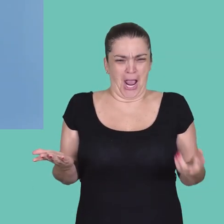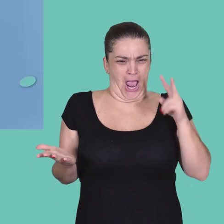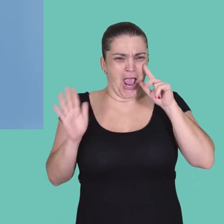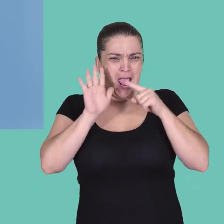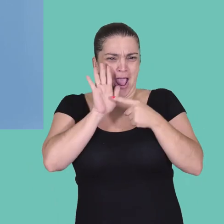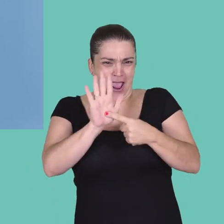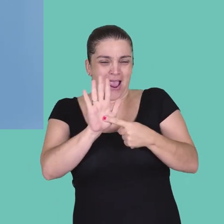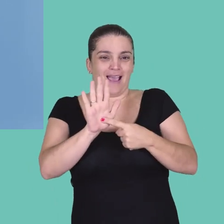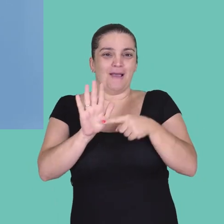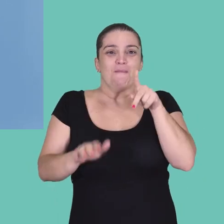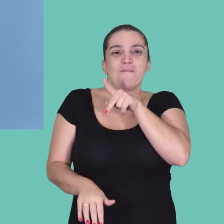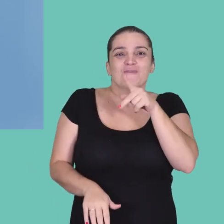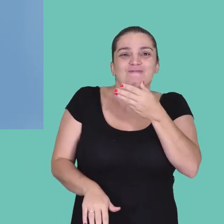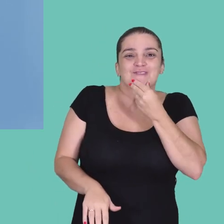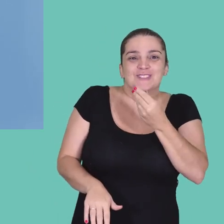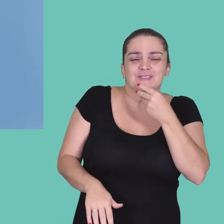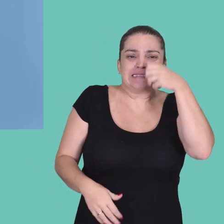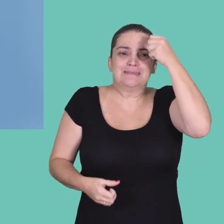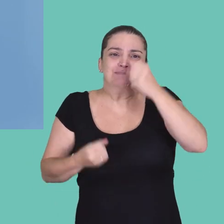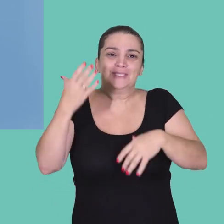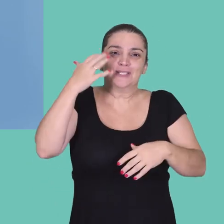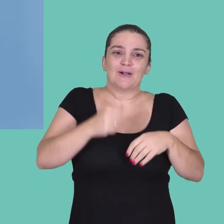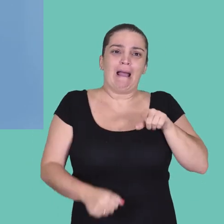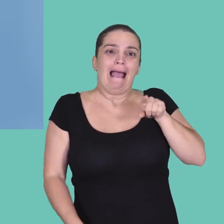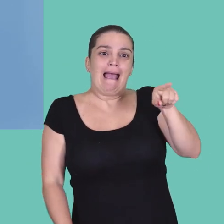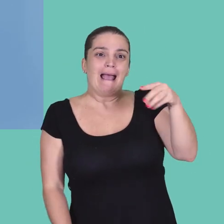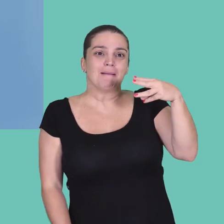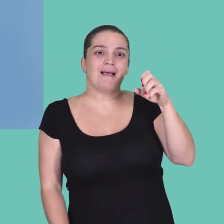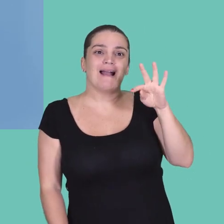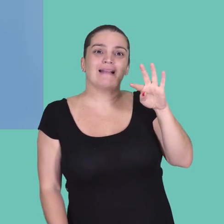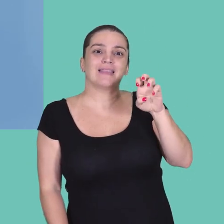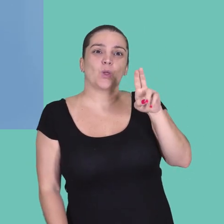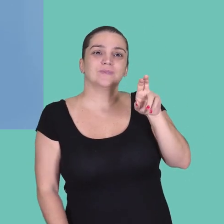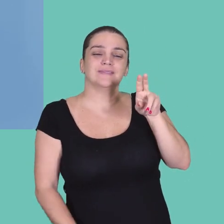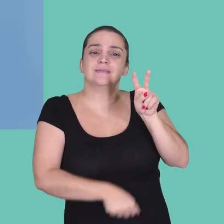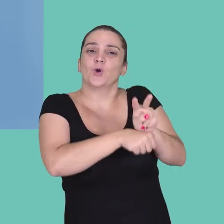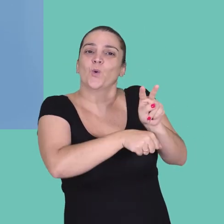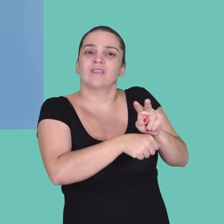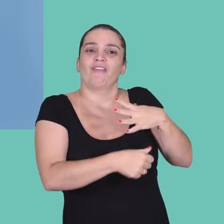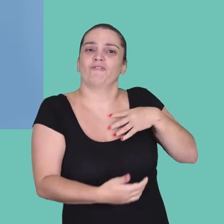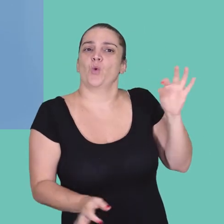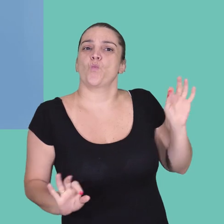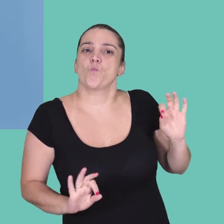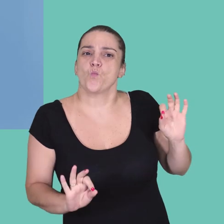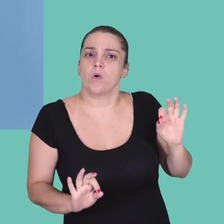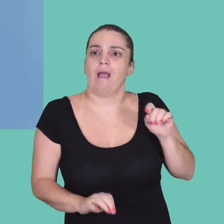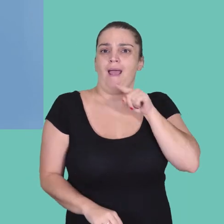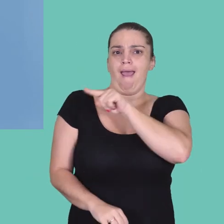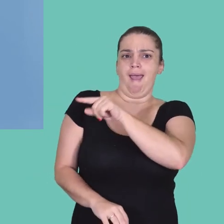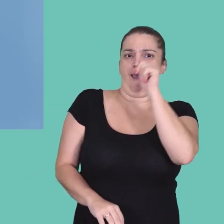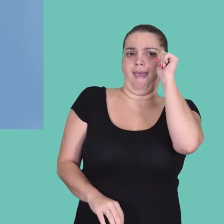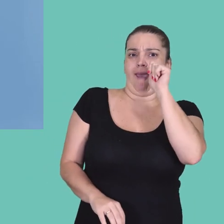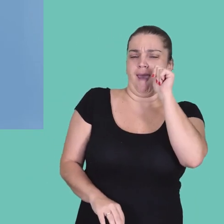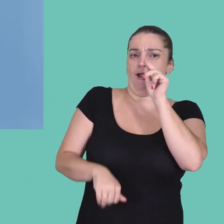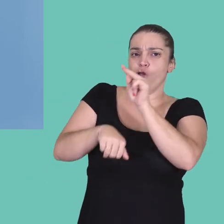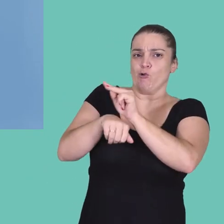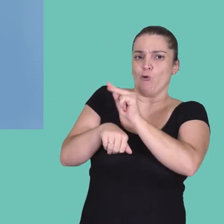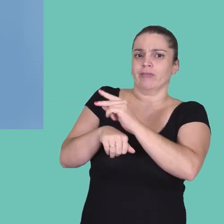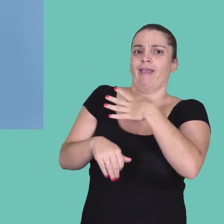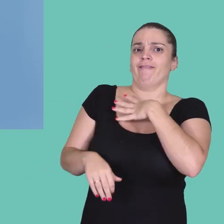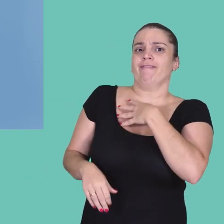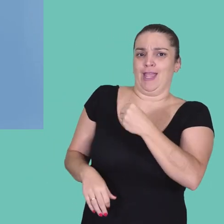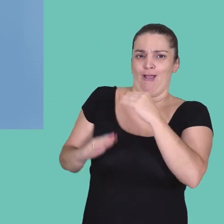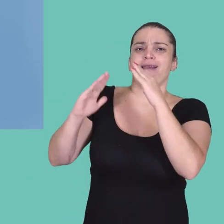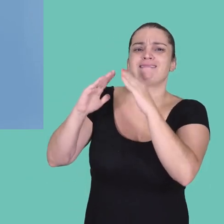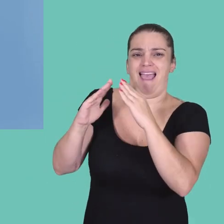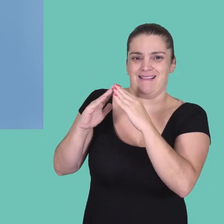Então, esse caso que o professor mencionou do fato do Mateus não ajudar em casa, mas a Carlota, quando tiver filhos, vai ter que cuidar